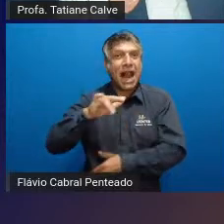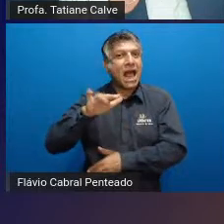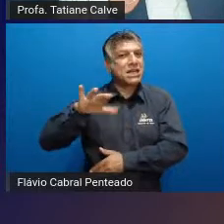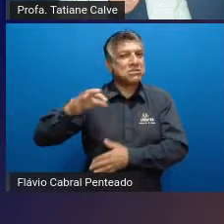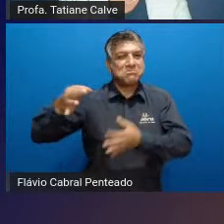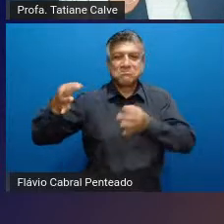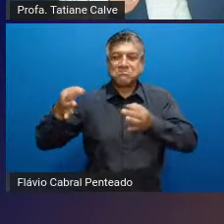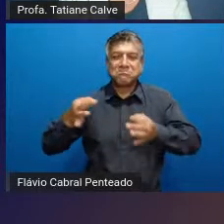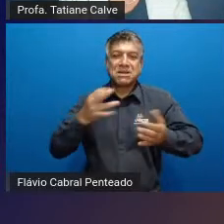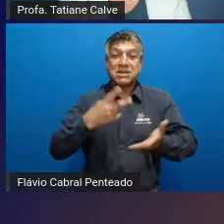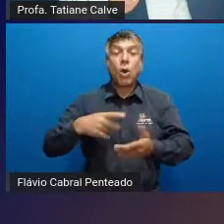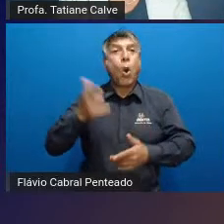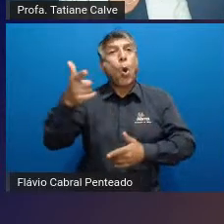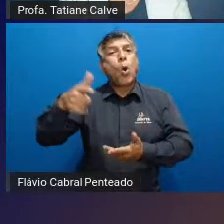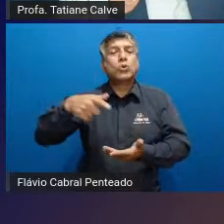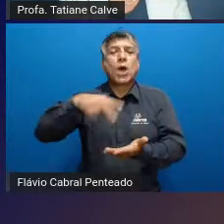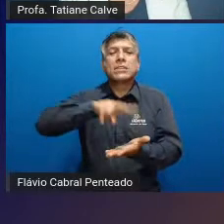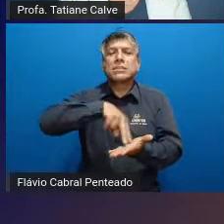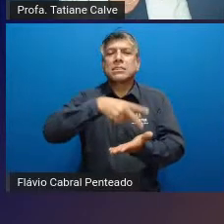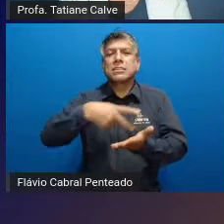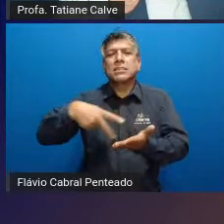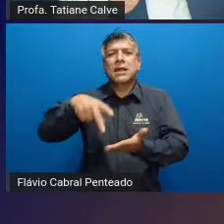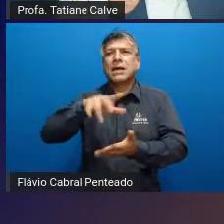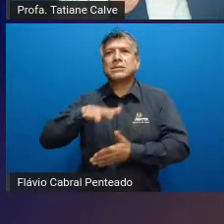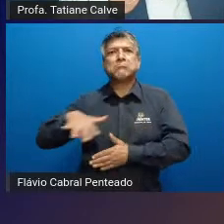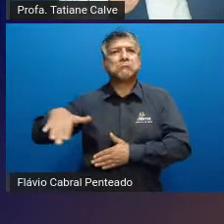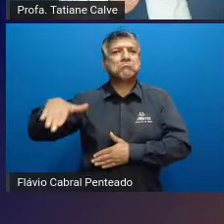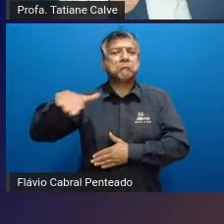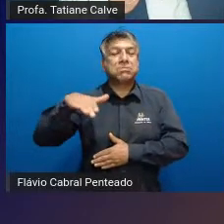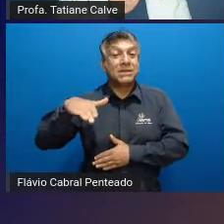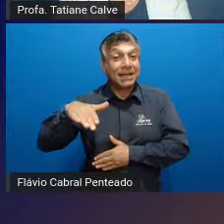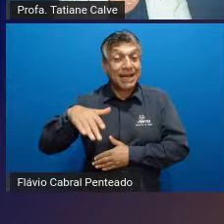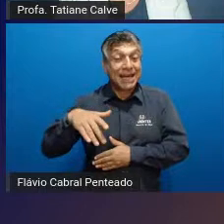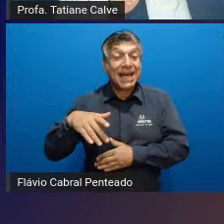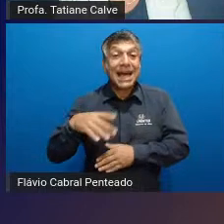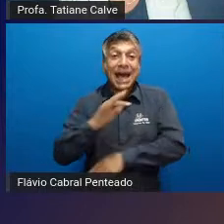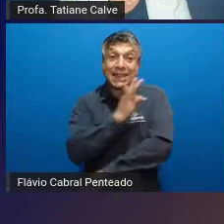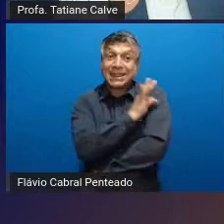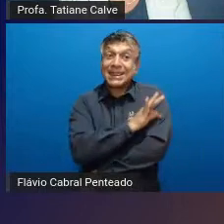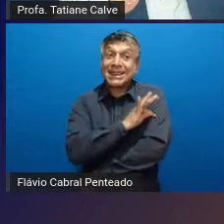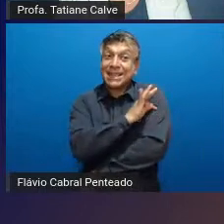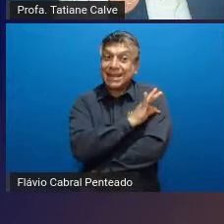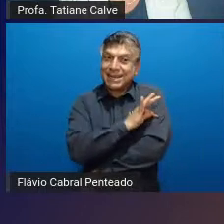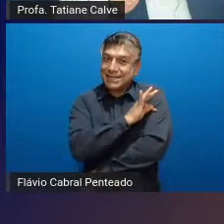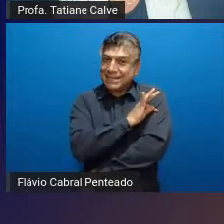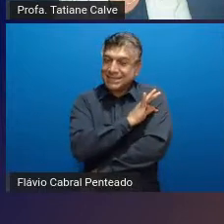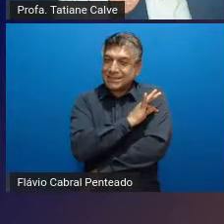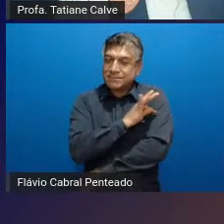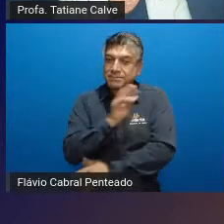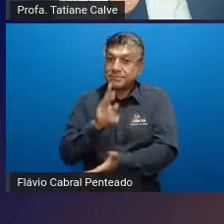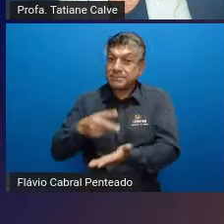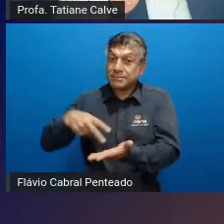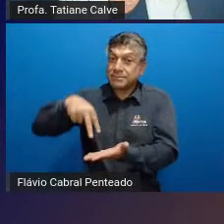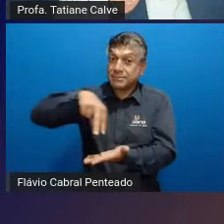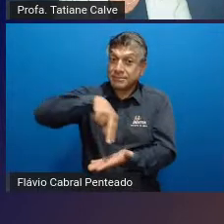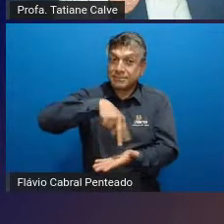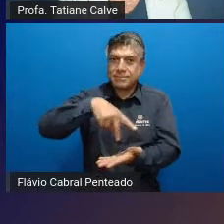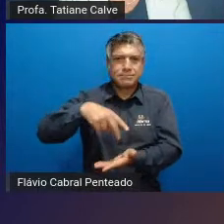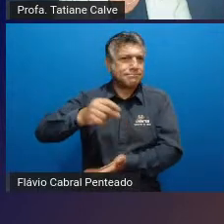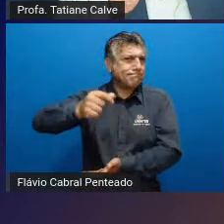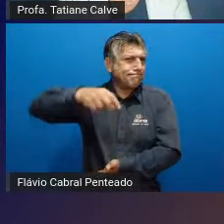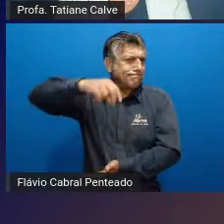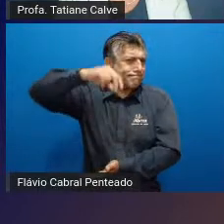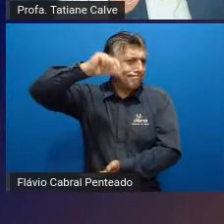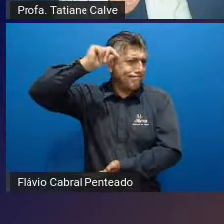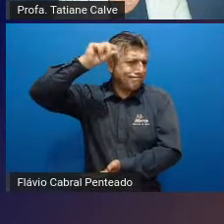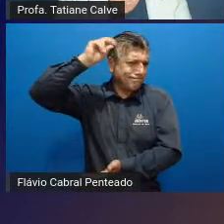outras danças clássicas a técnica do balé clássico é uma técnica milenar que